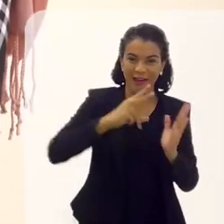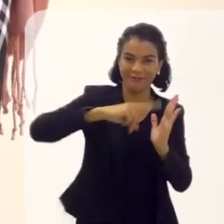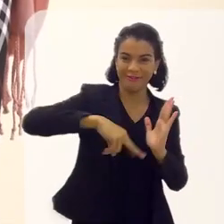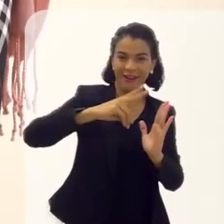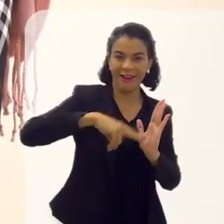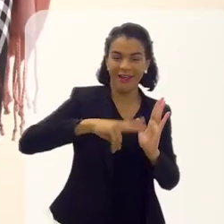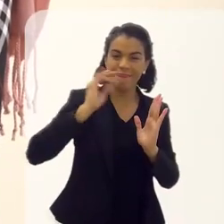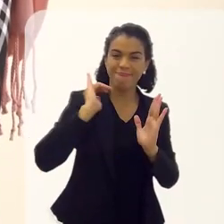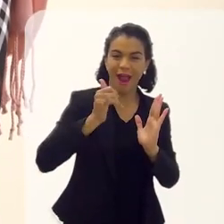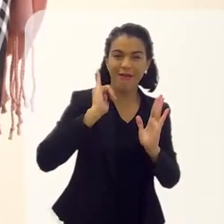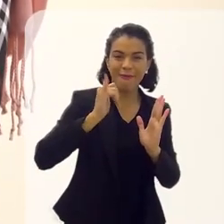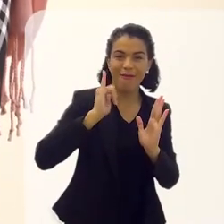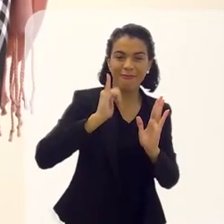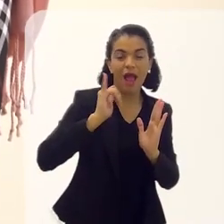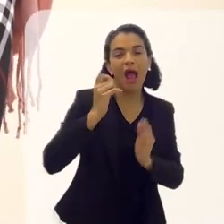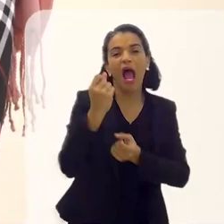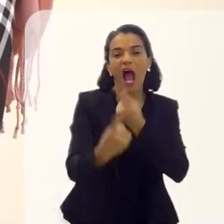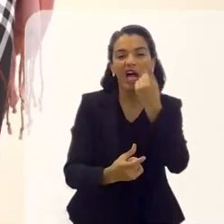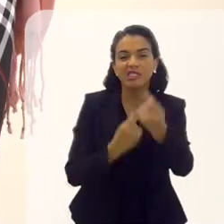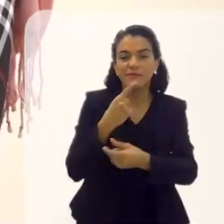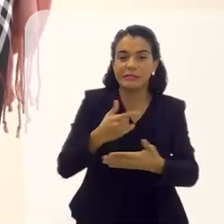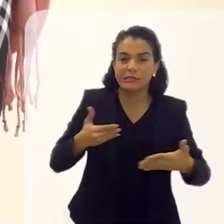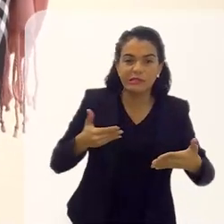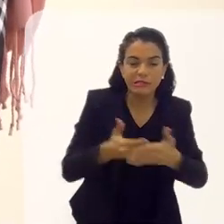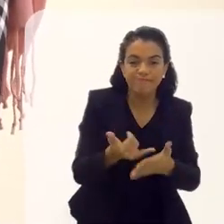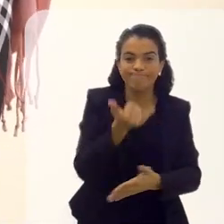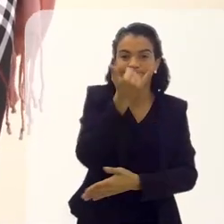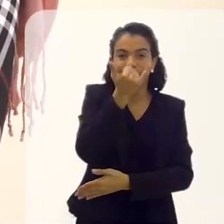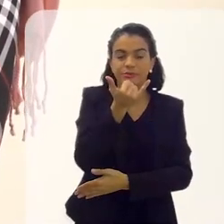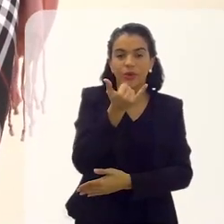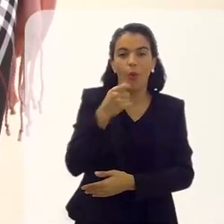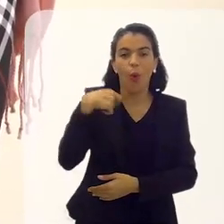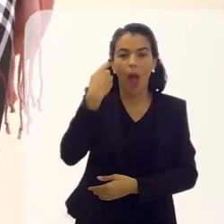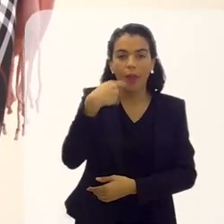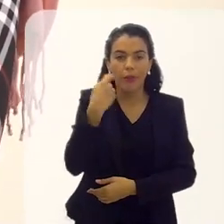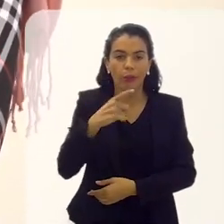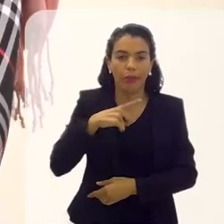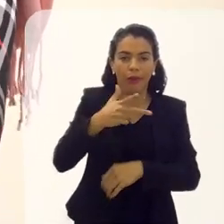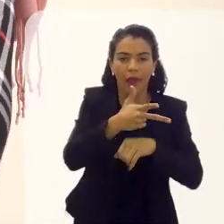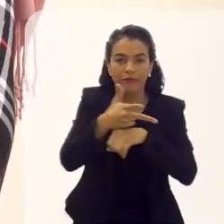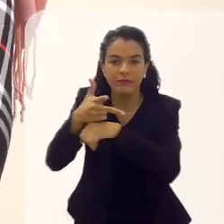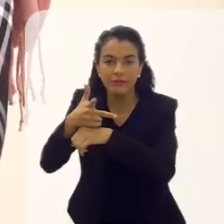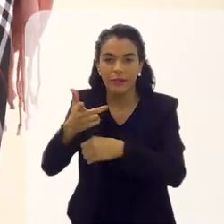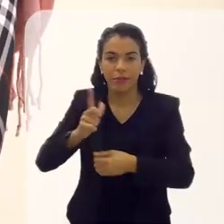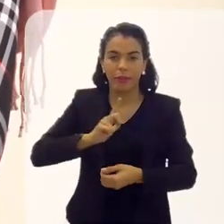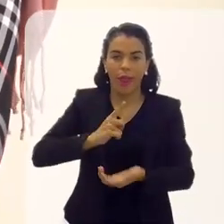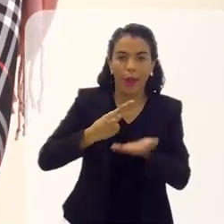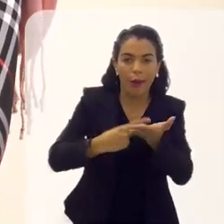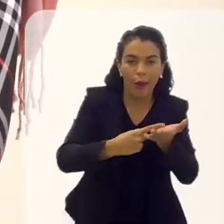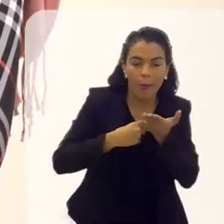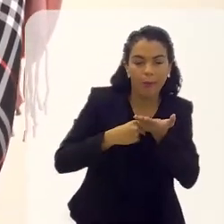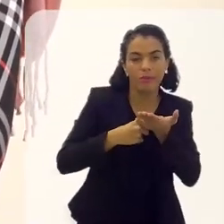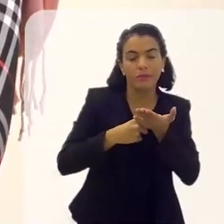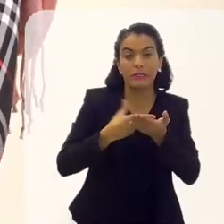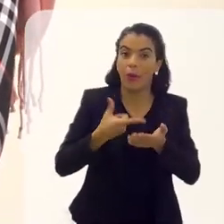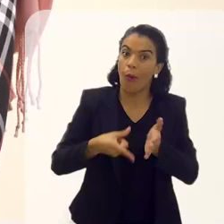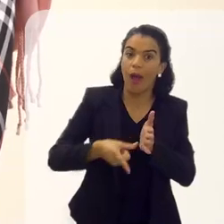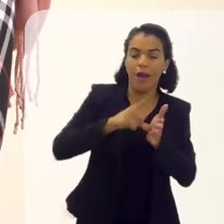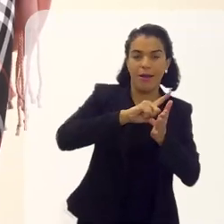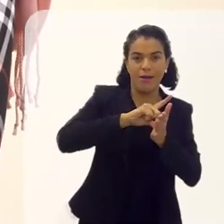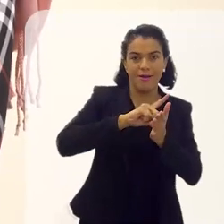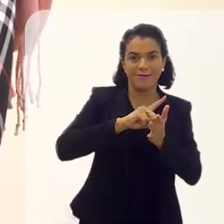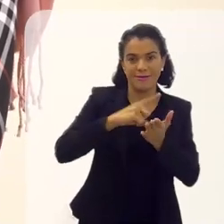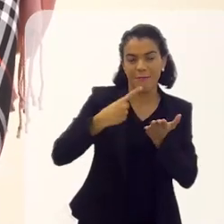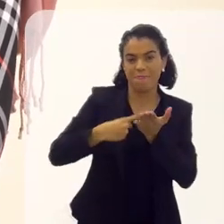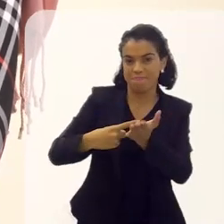Eu leio muito pouco, né? Às vezes acontece o imprevisto, que eu convido um ator, ele tem uma gravação, eu faço com uma